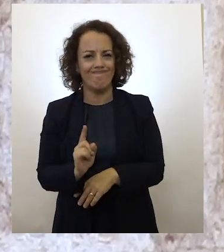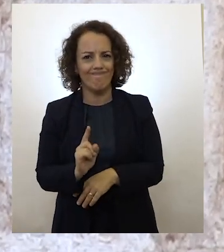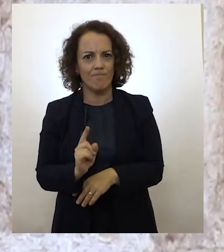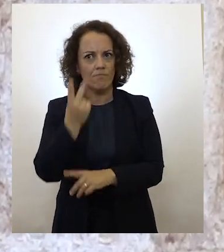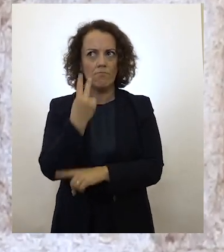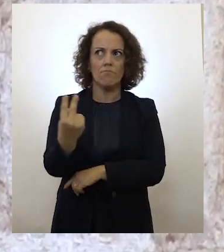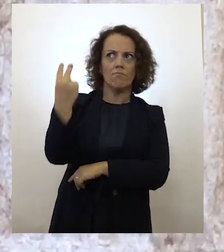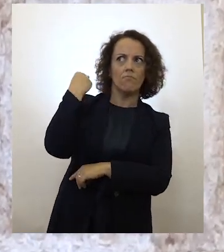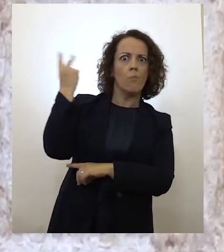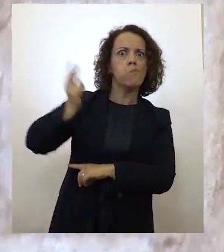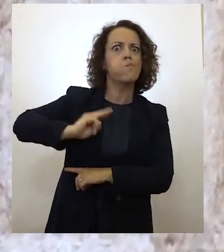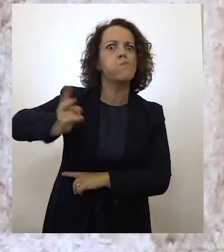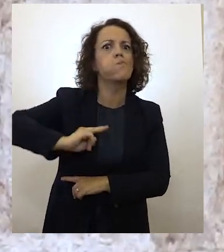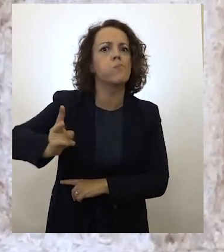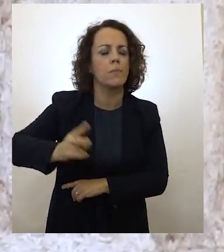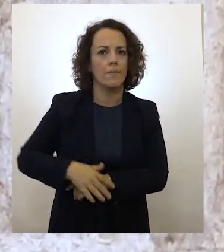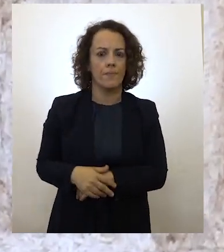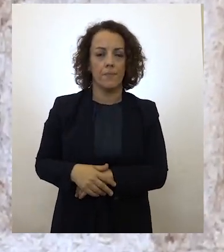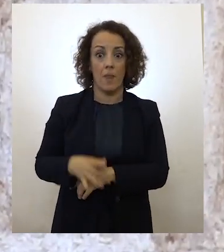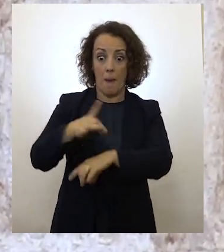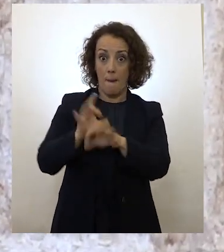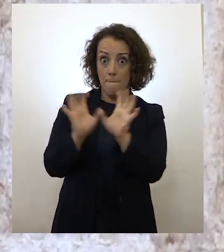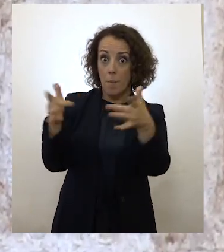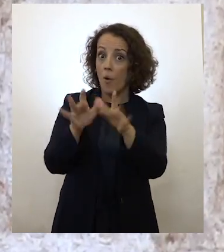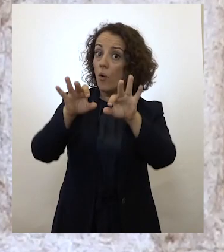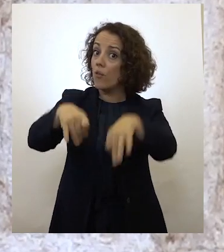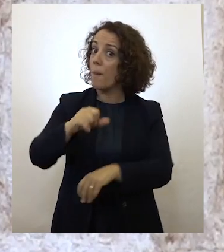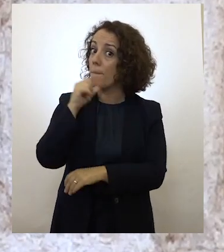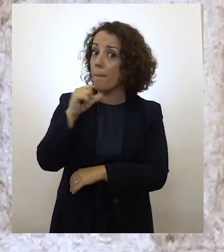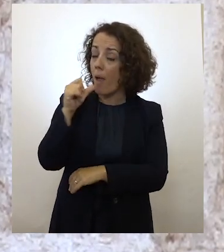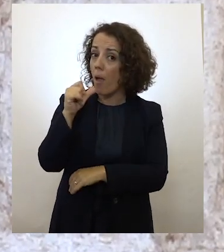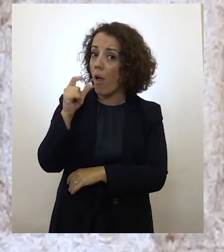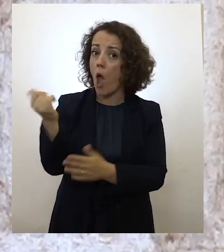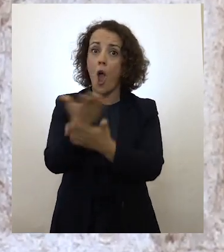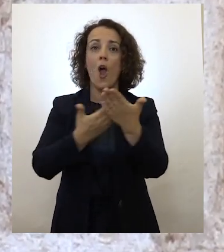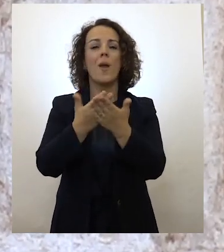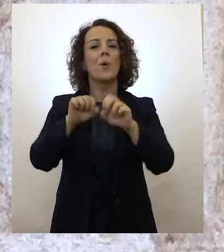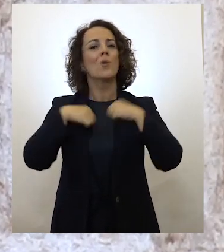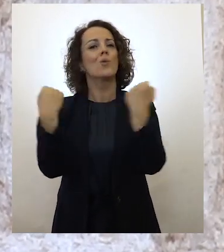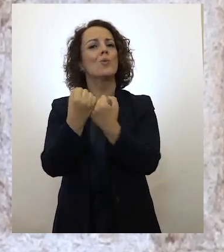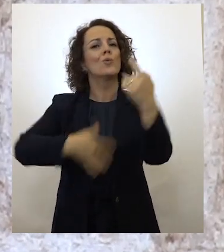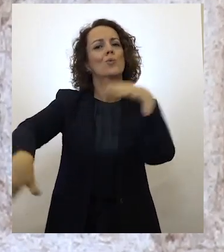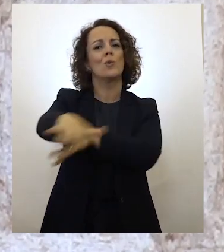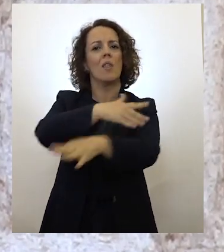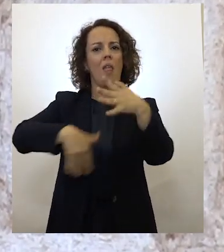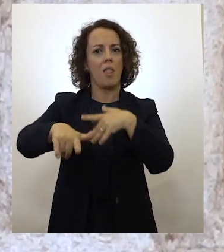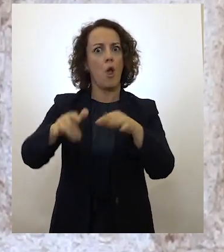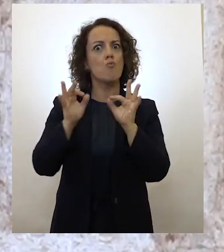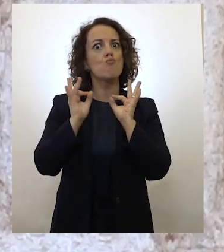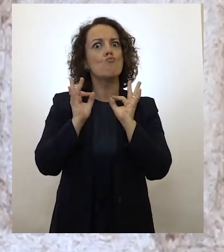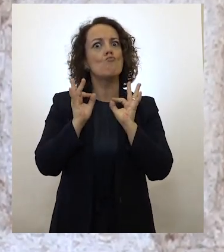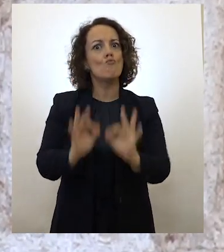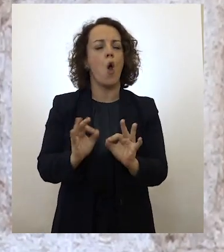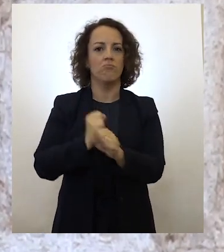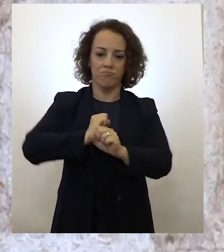Percebemos mesmo que a pandemia ainda não terminou e que a economia e sociedade ainda estão longe